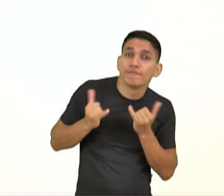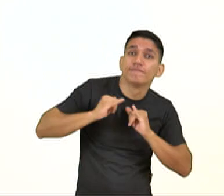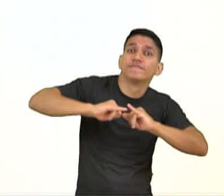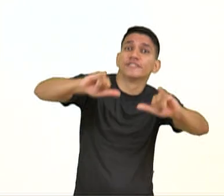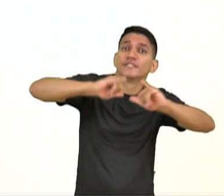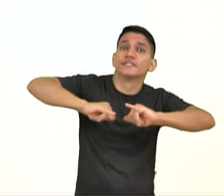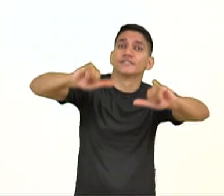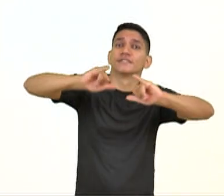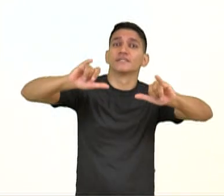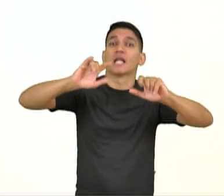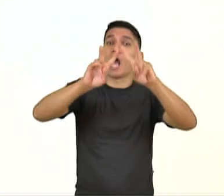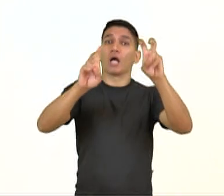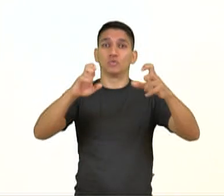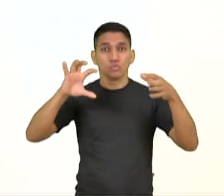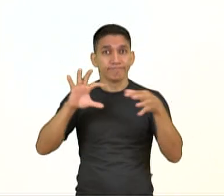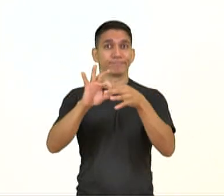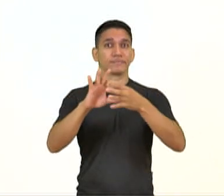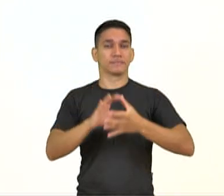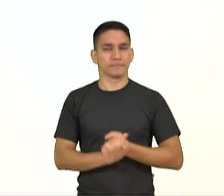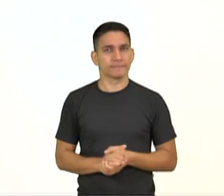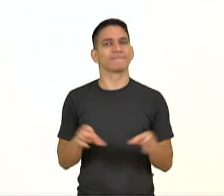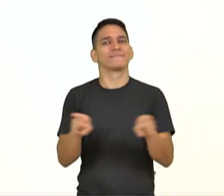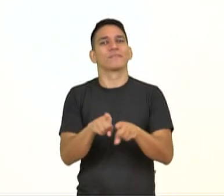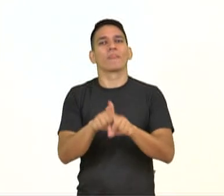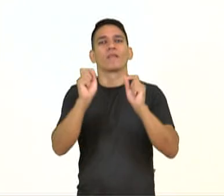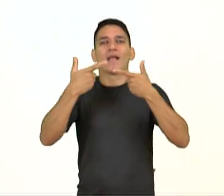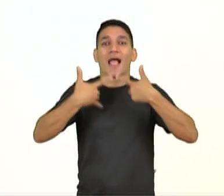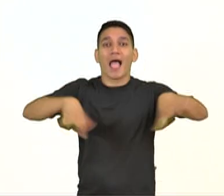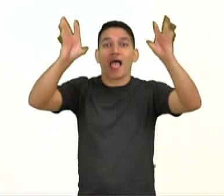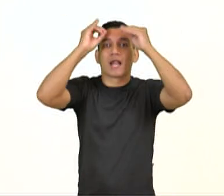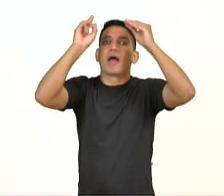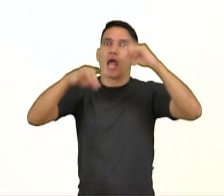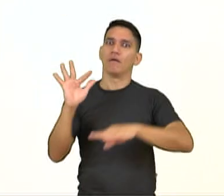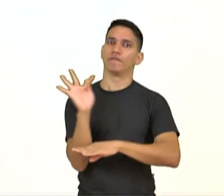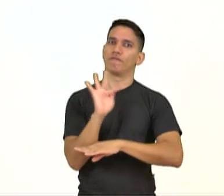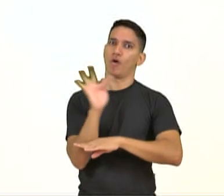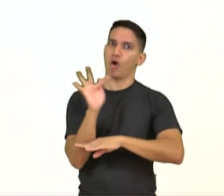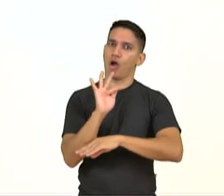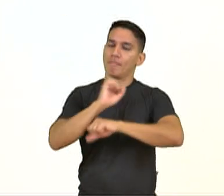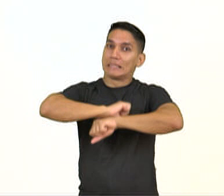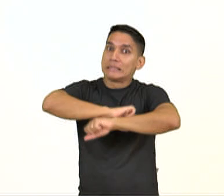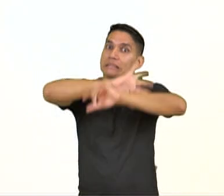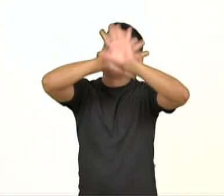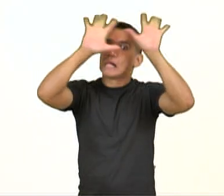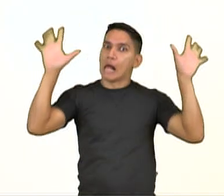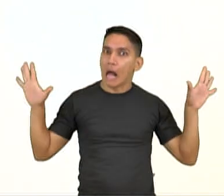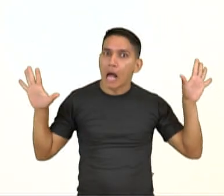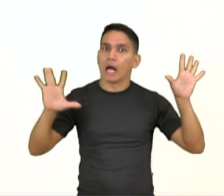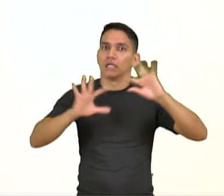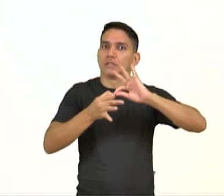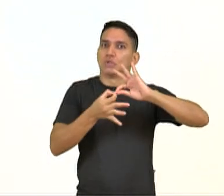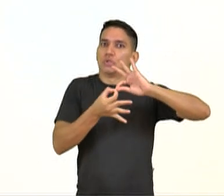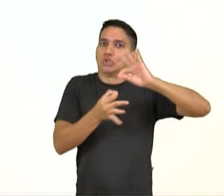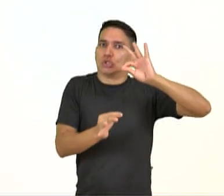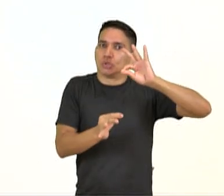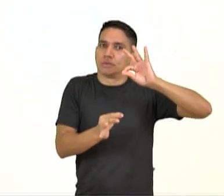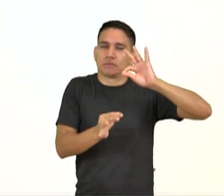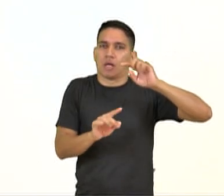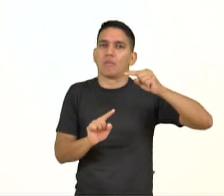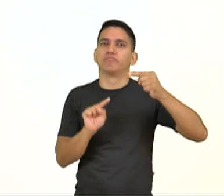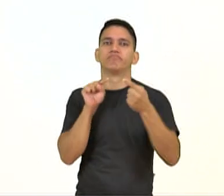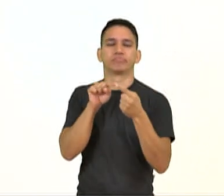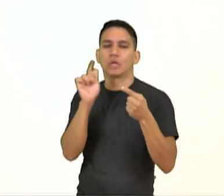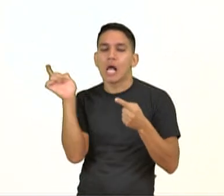sobre um assunto. Além disso, a linguagem, ela vai ser formal, clara e objetiva. Por que que essa linguagem vai ser